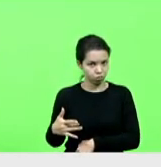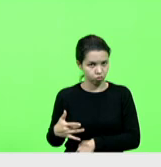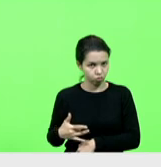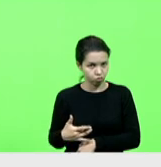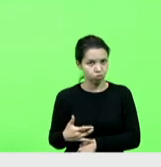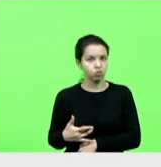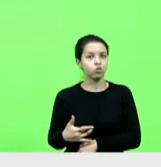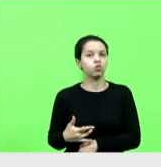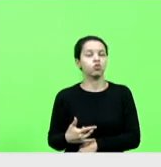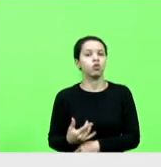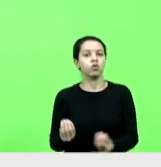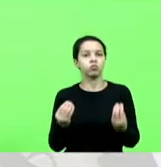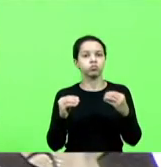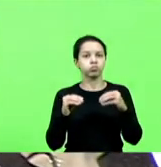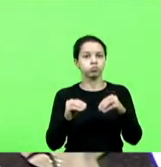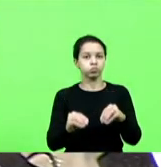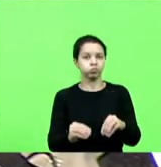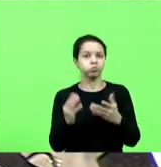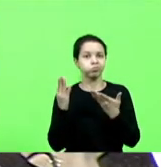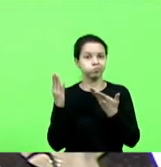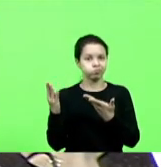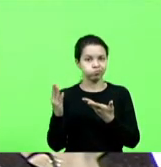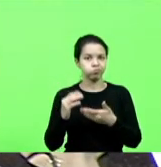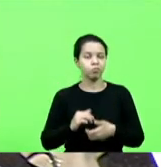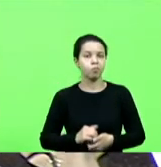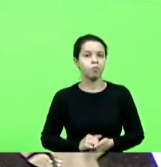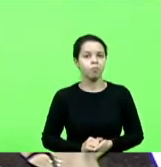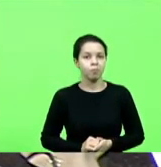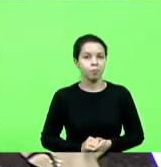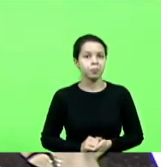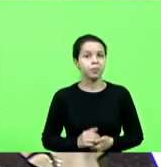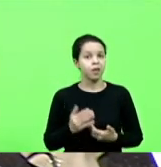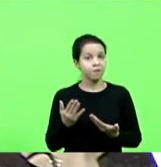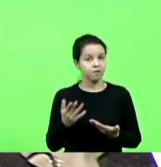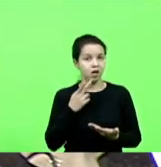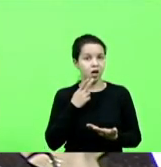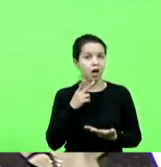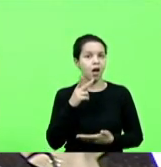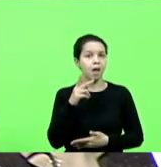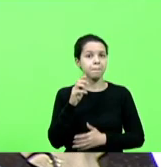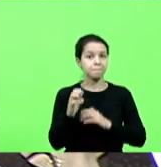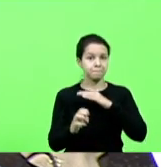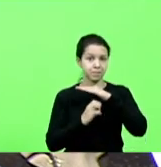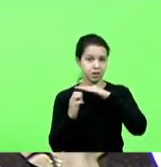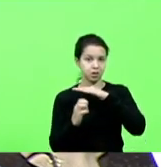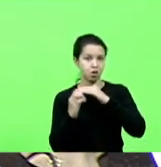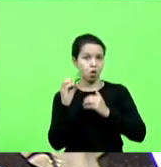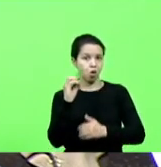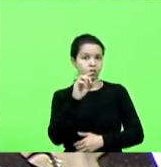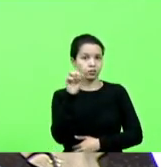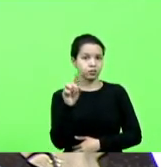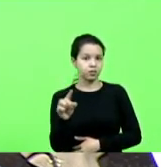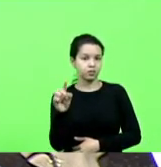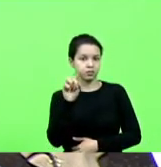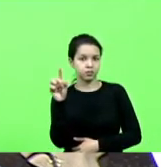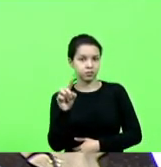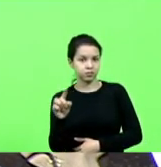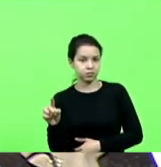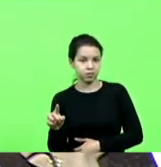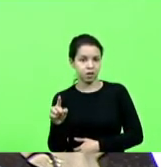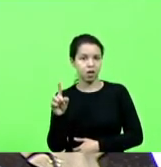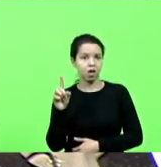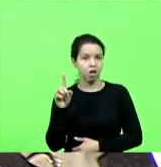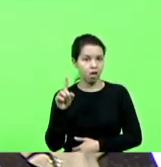legais, aplicando a empresa OZZ, uma terrível penalidade de